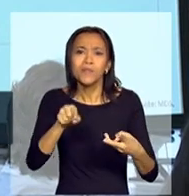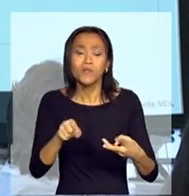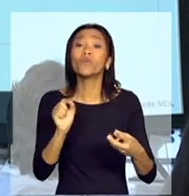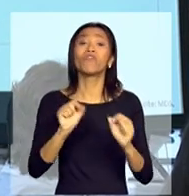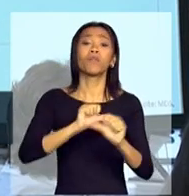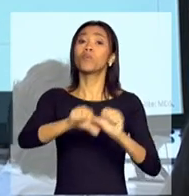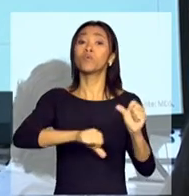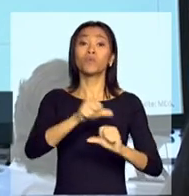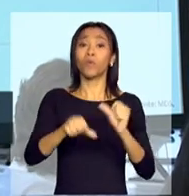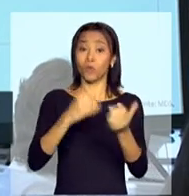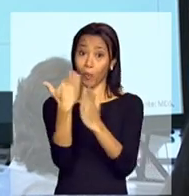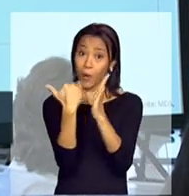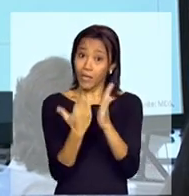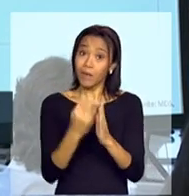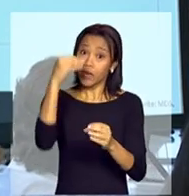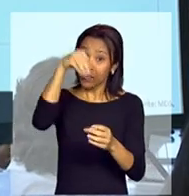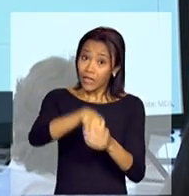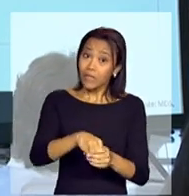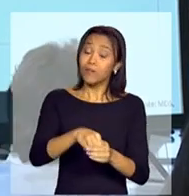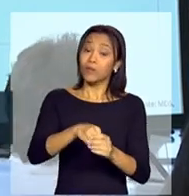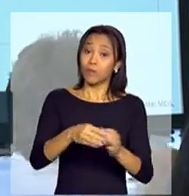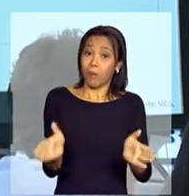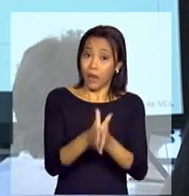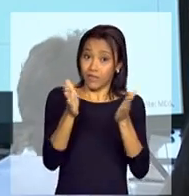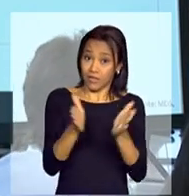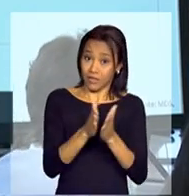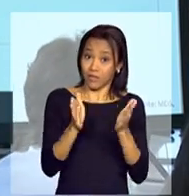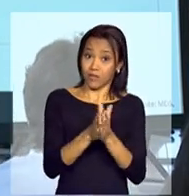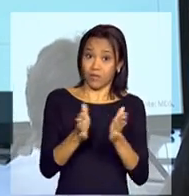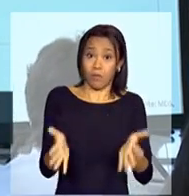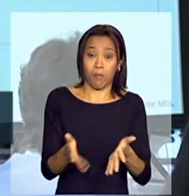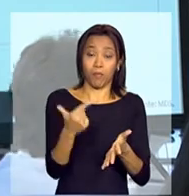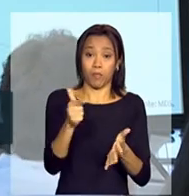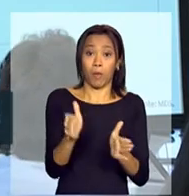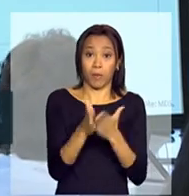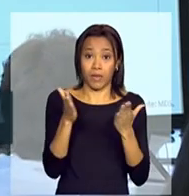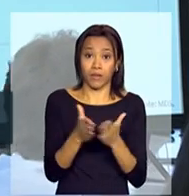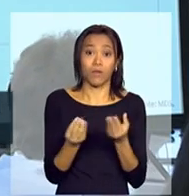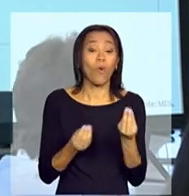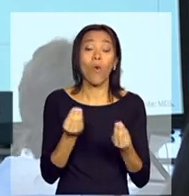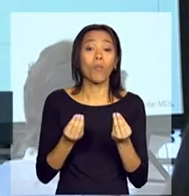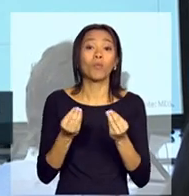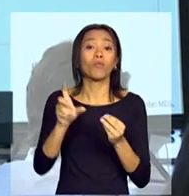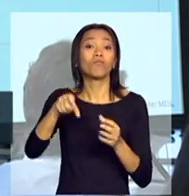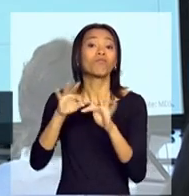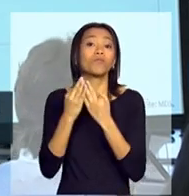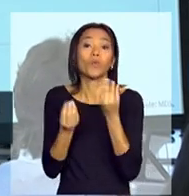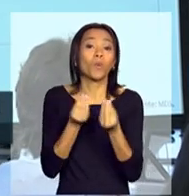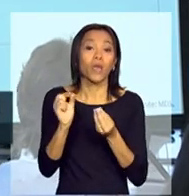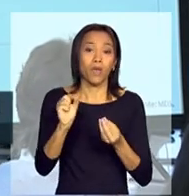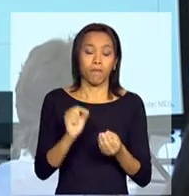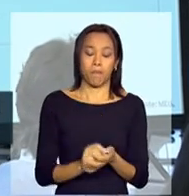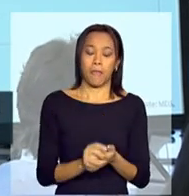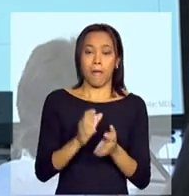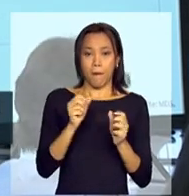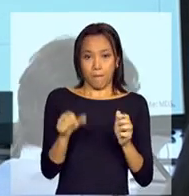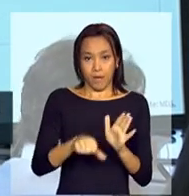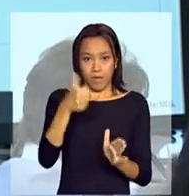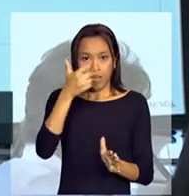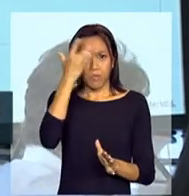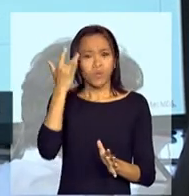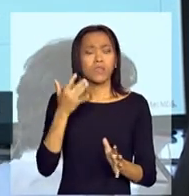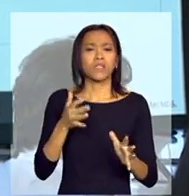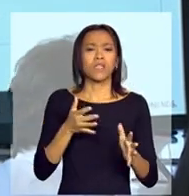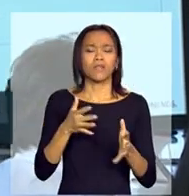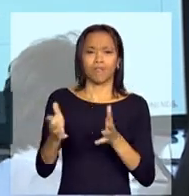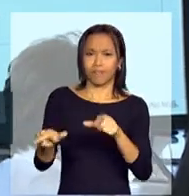no Bolsa Família dentro do Brasil sem miséria. Primeira grande questão que os senhores que trabalham com os movimentos sociais têm contato